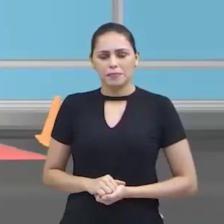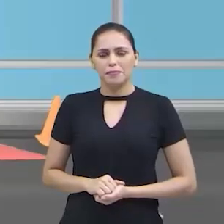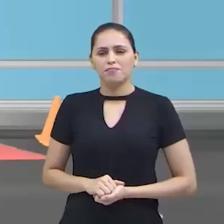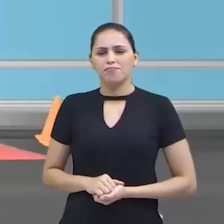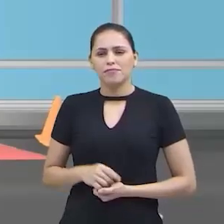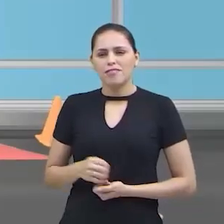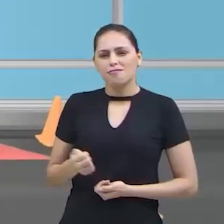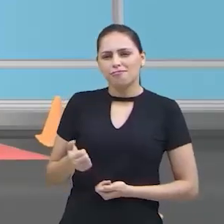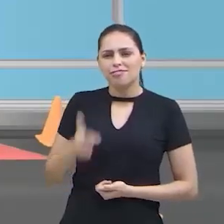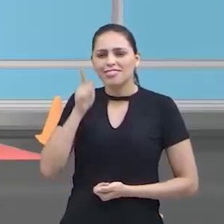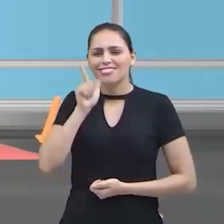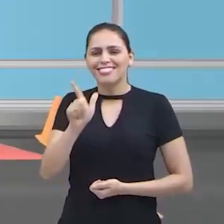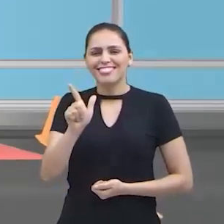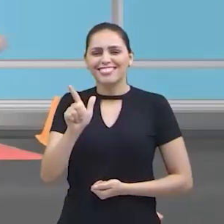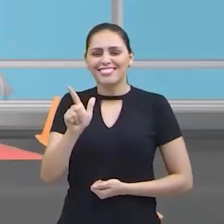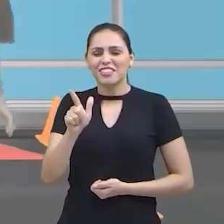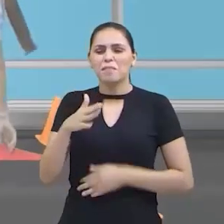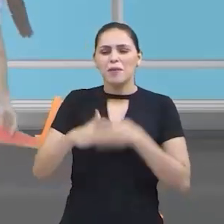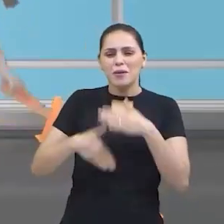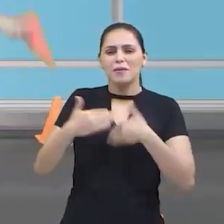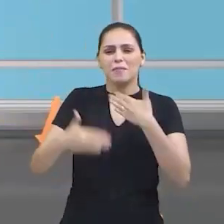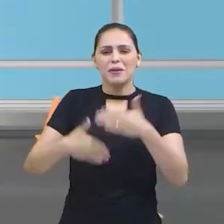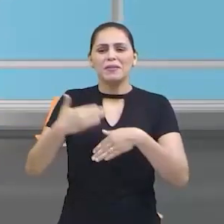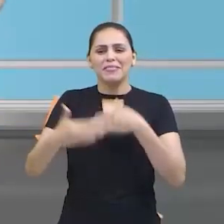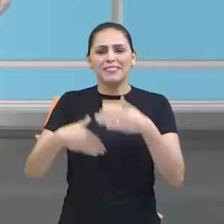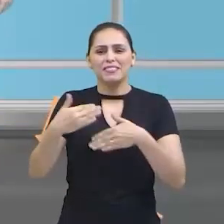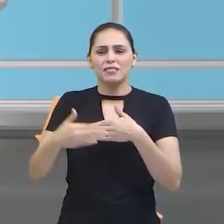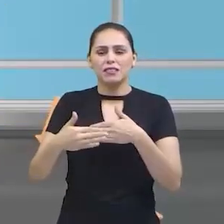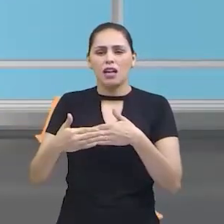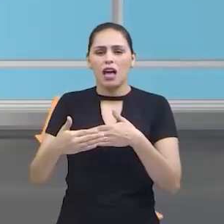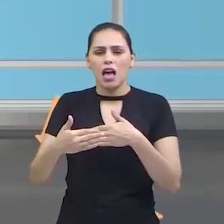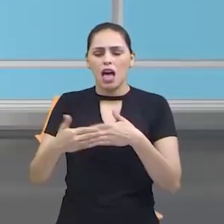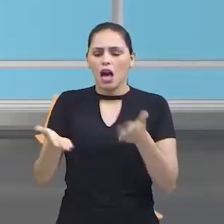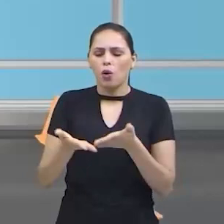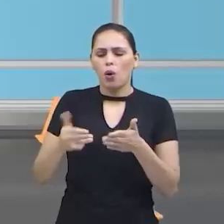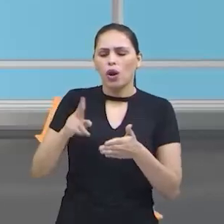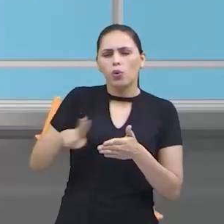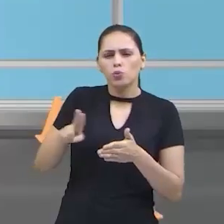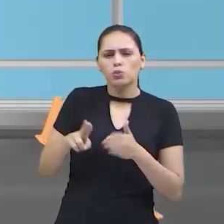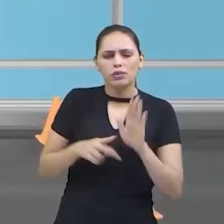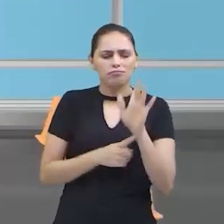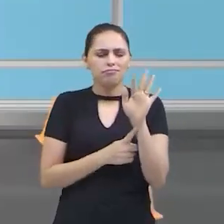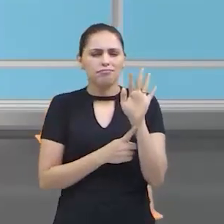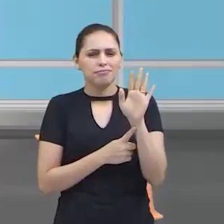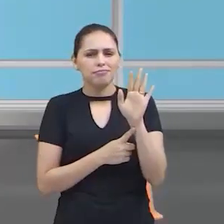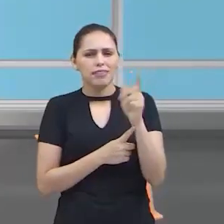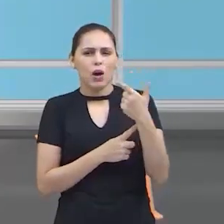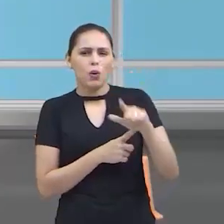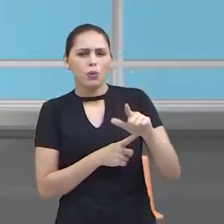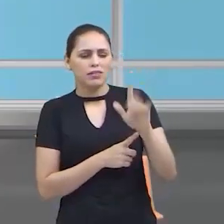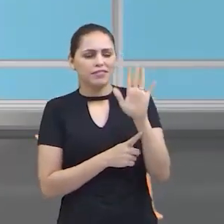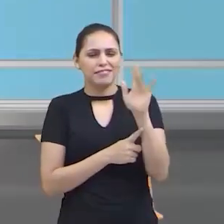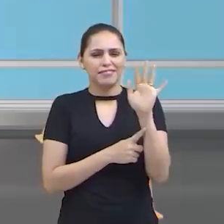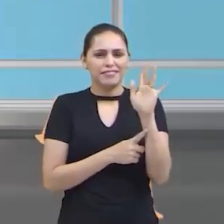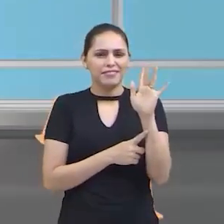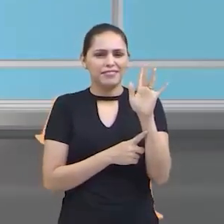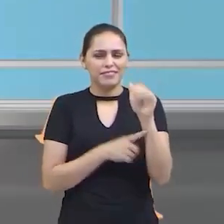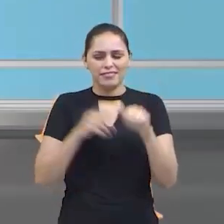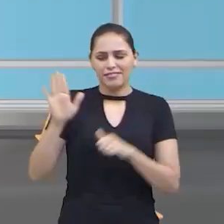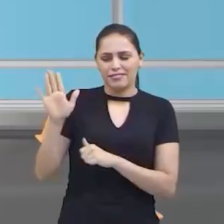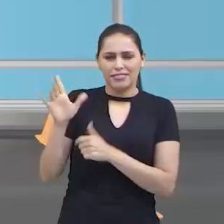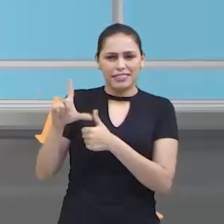Estou ficando melhor. Estou tentando. Vou tentar com a outra mão. Não uso muito essa mão. Tenta com a outra mão agora. Comigo.